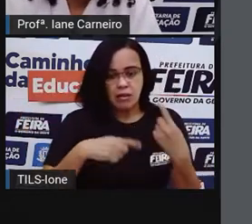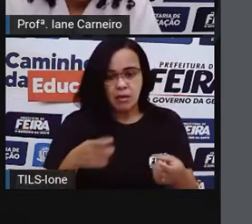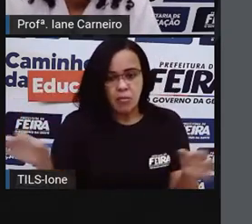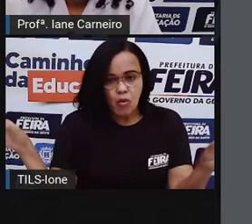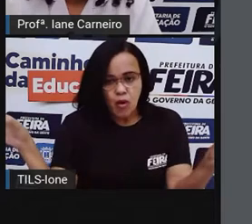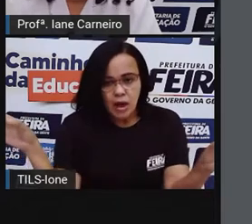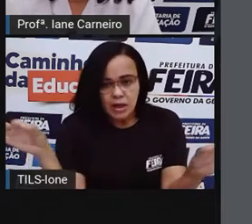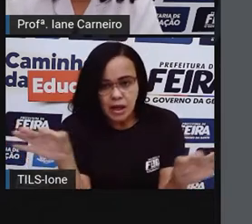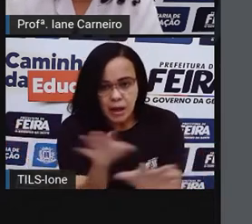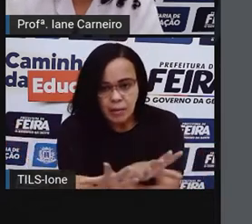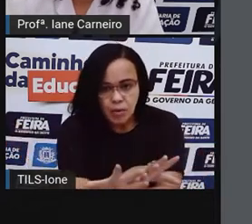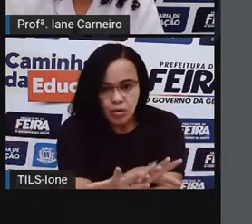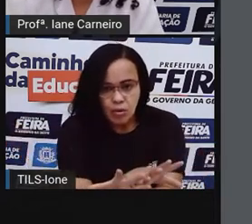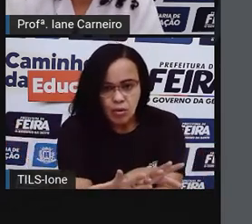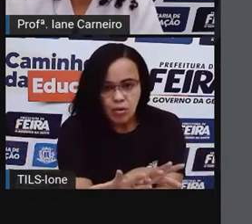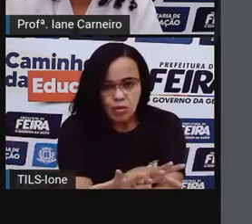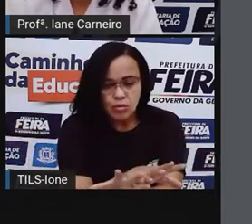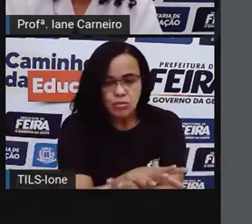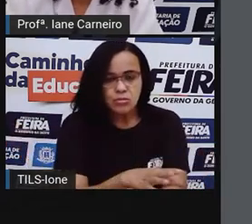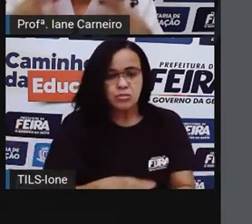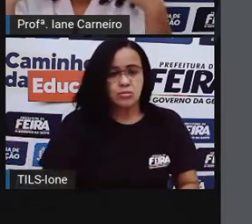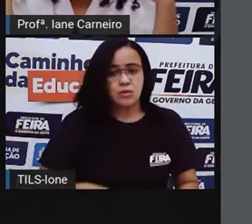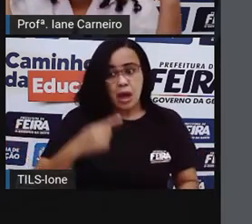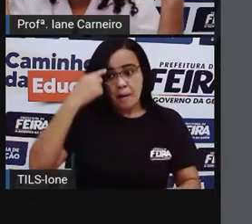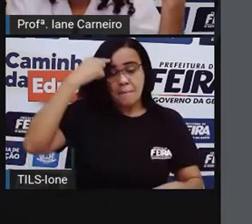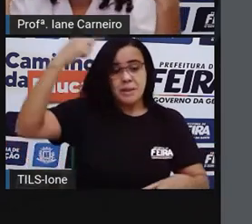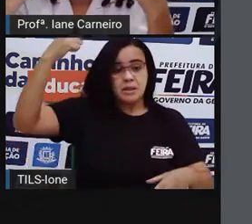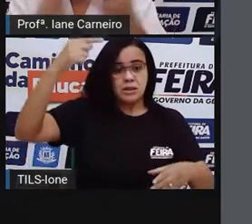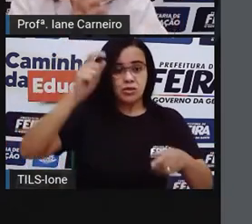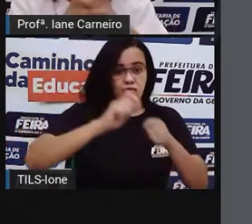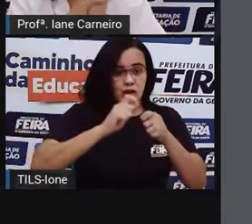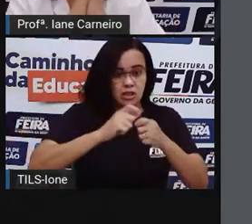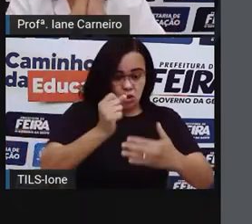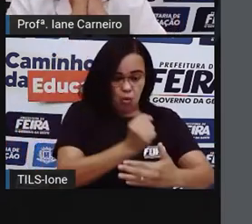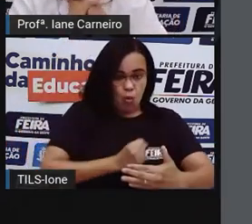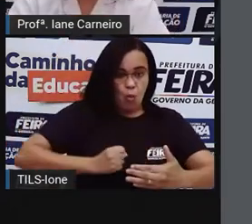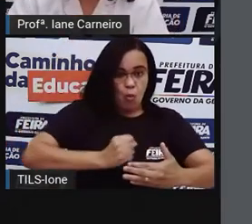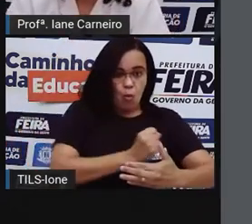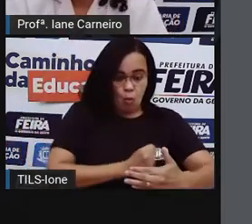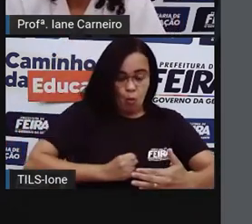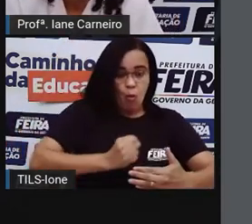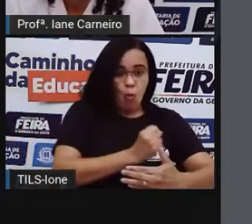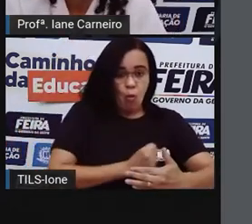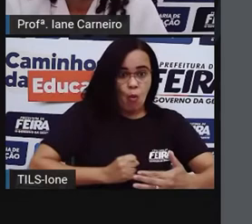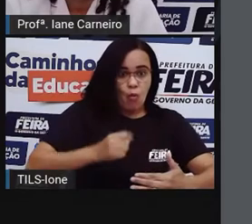o fubá, pensou em fazer um bolo. Ai, que delícia!